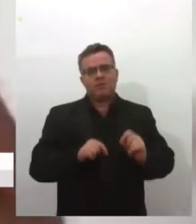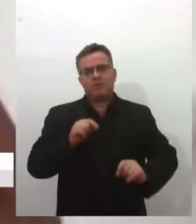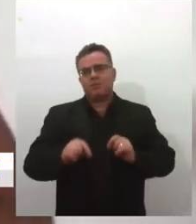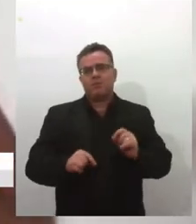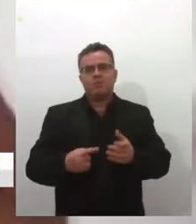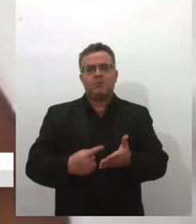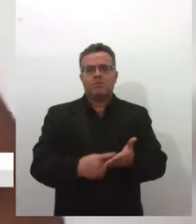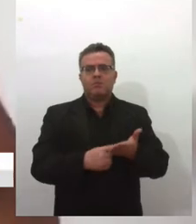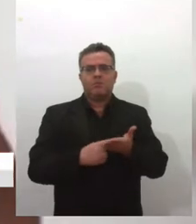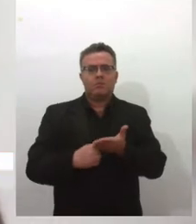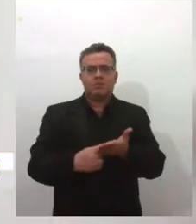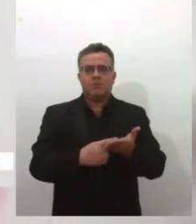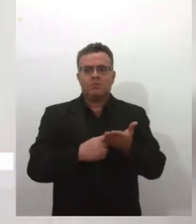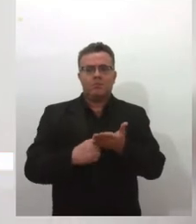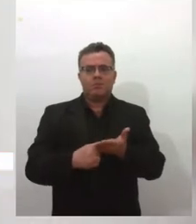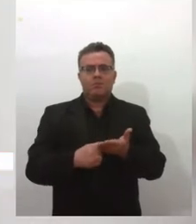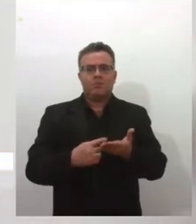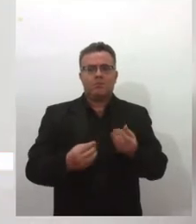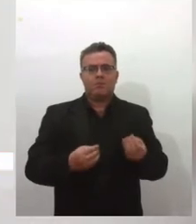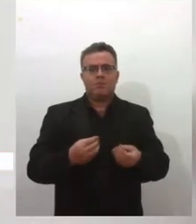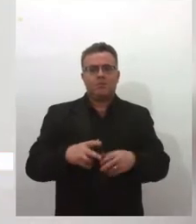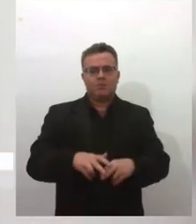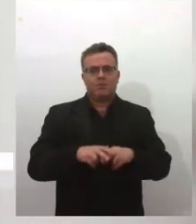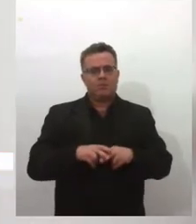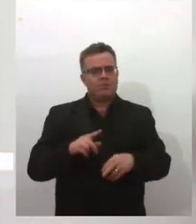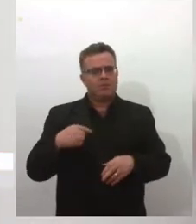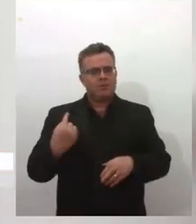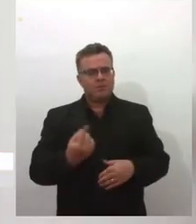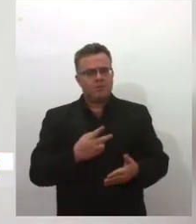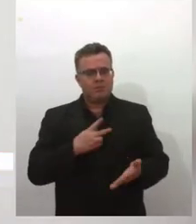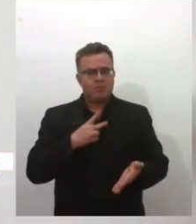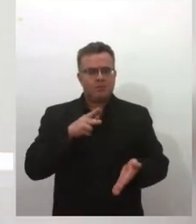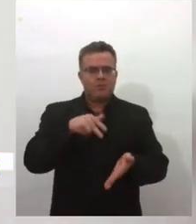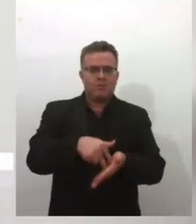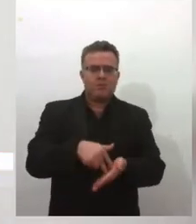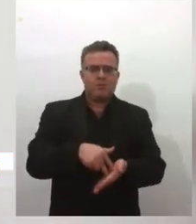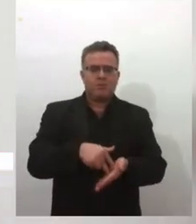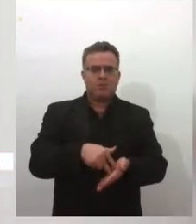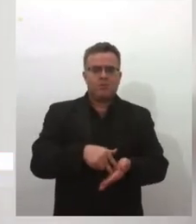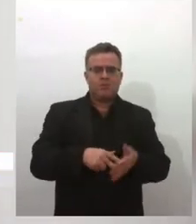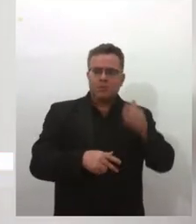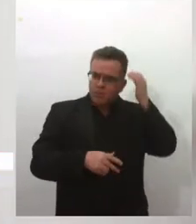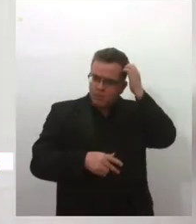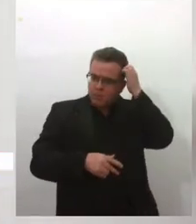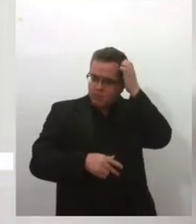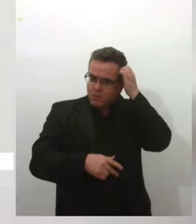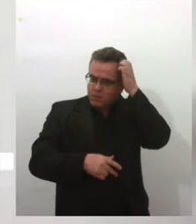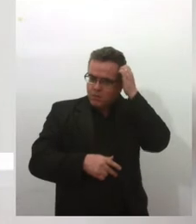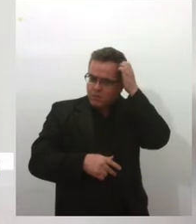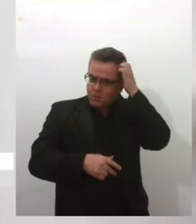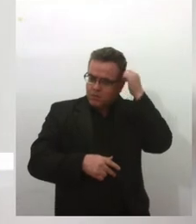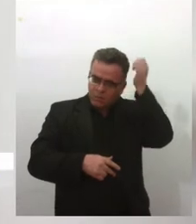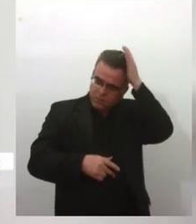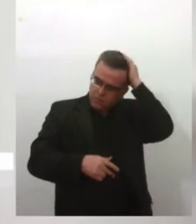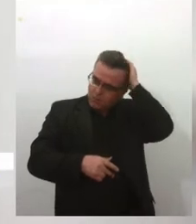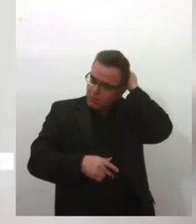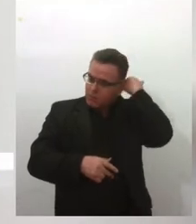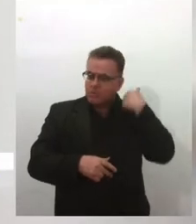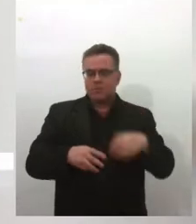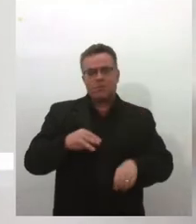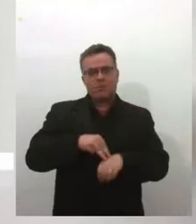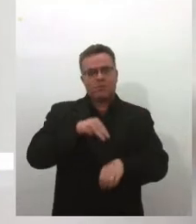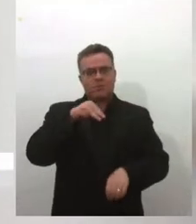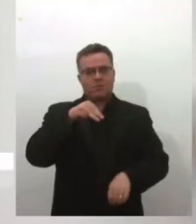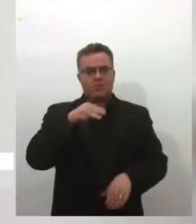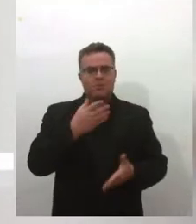trabalham muito. E aí, quando eu chego na... Como eu sou mestranda no IPEM, que é o